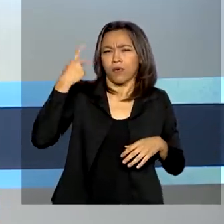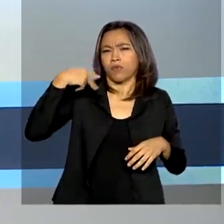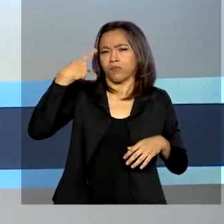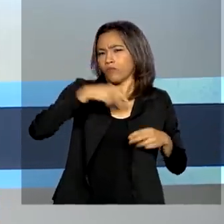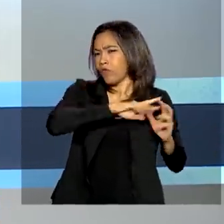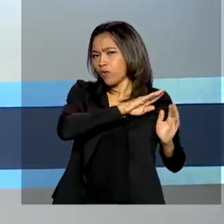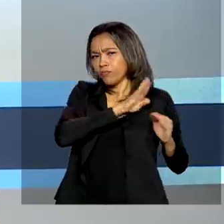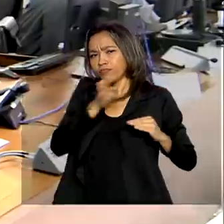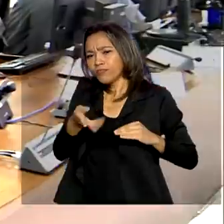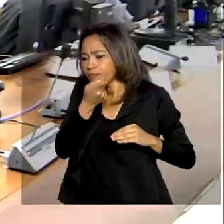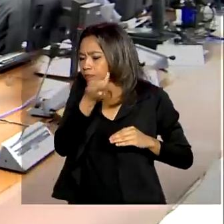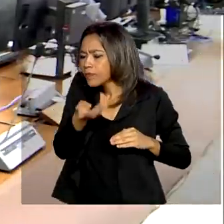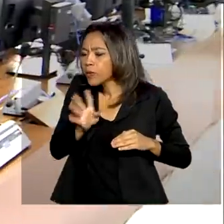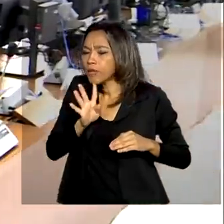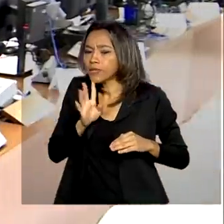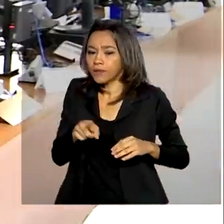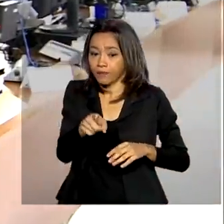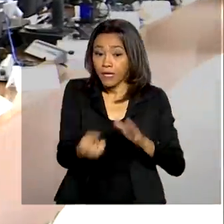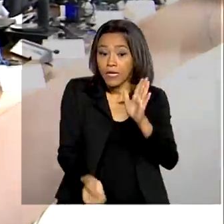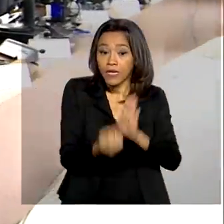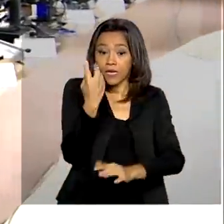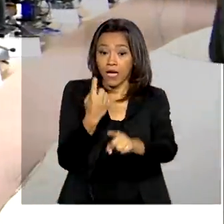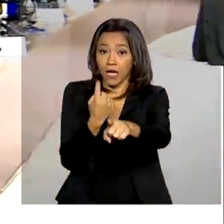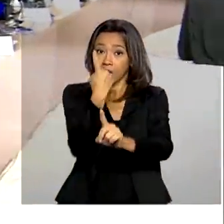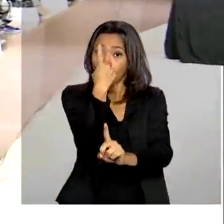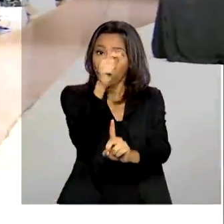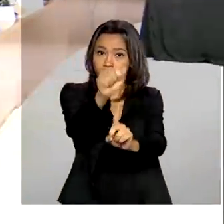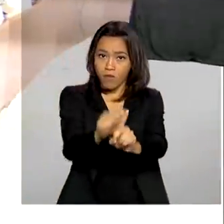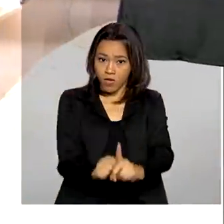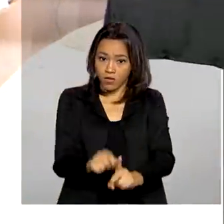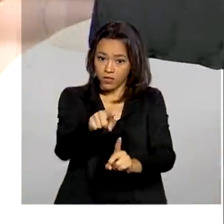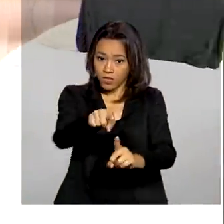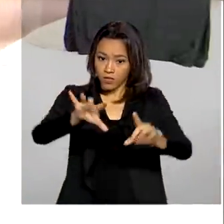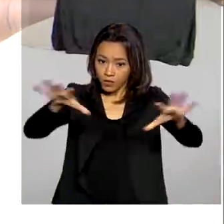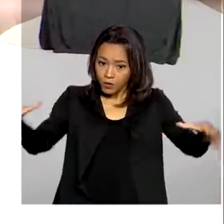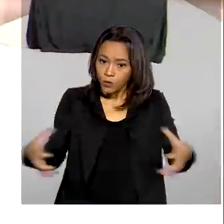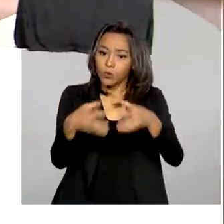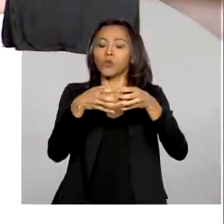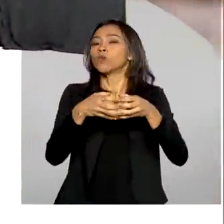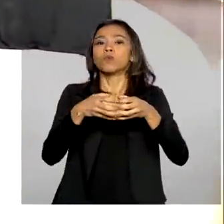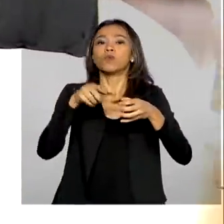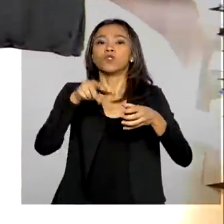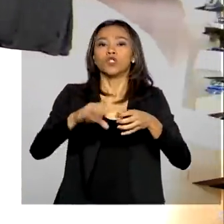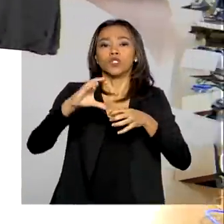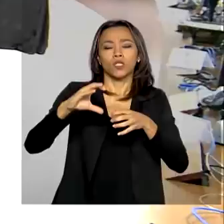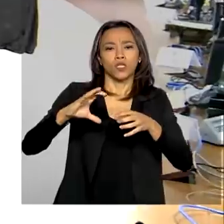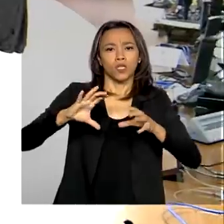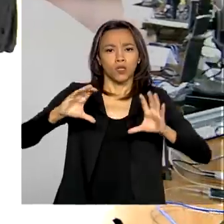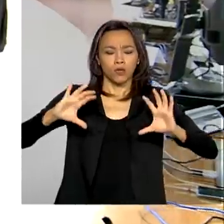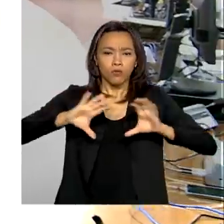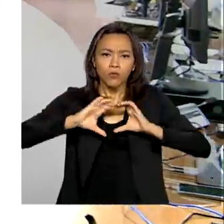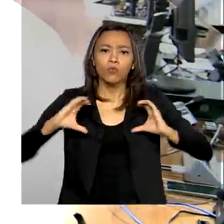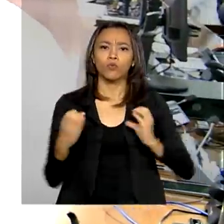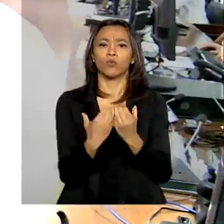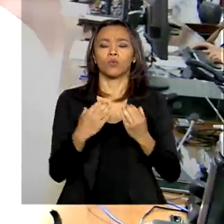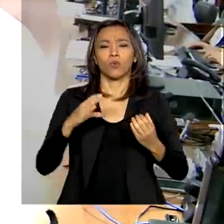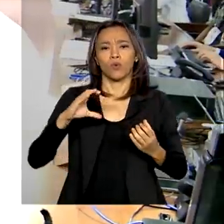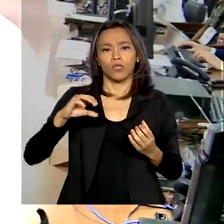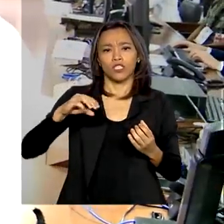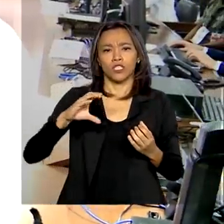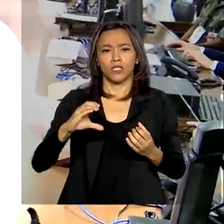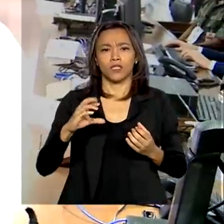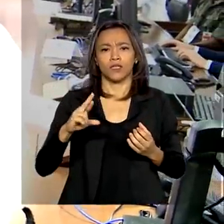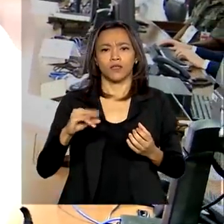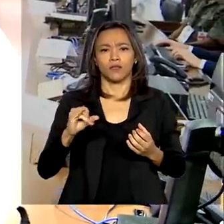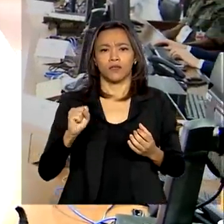do Planalto. Criado há um mês, o Centro de Coordenação de Operações do Comitê de Crise da Covid-19 está montado no